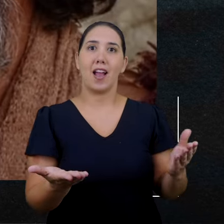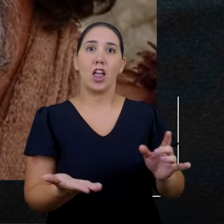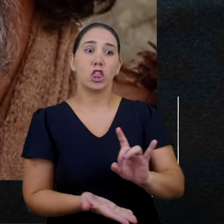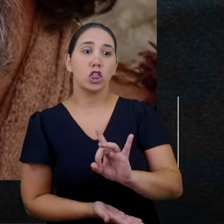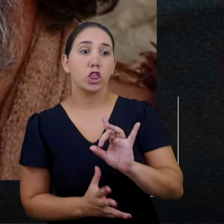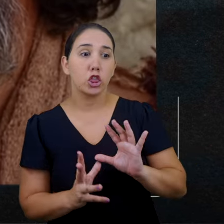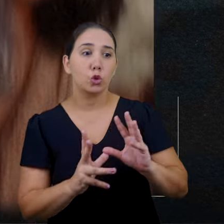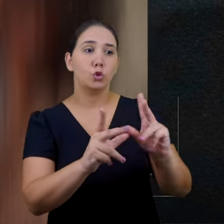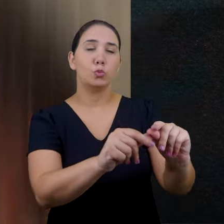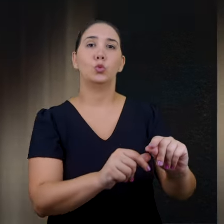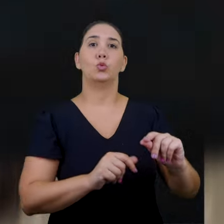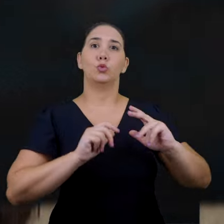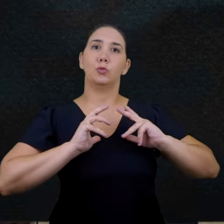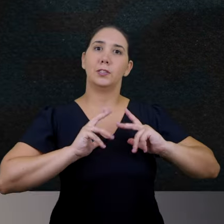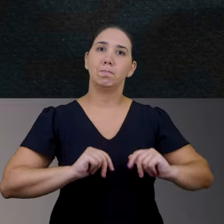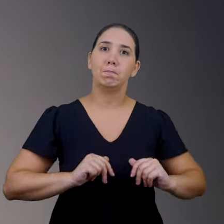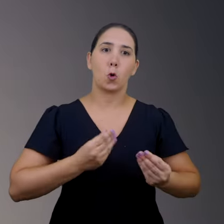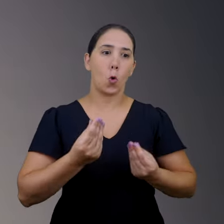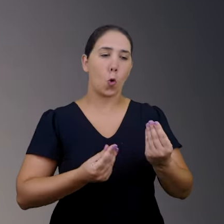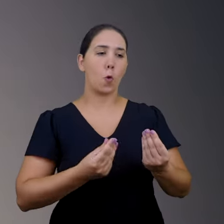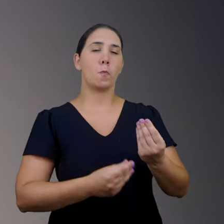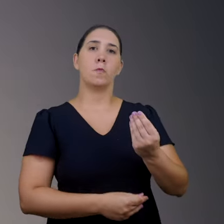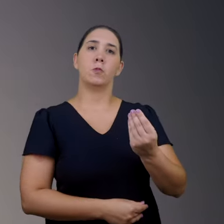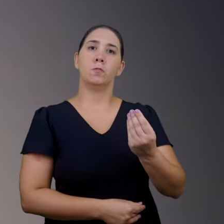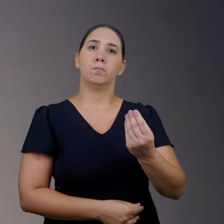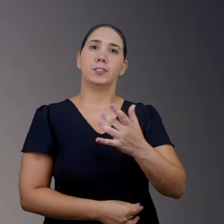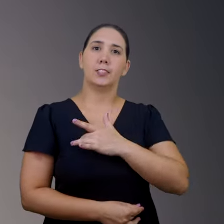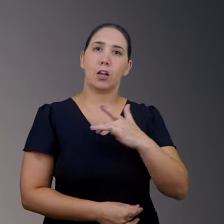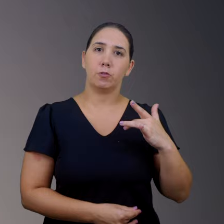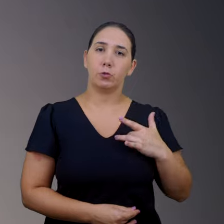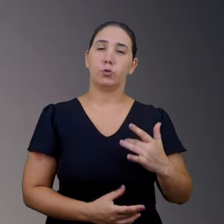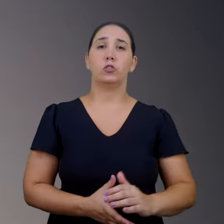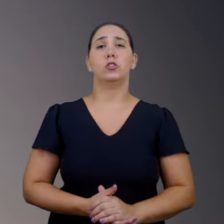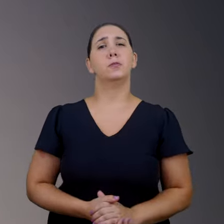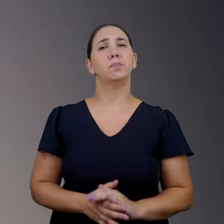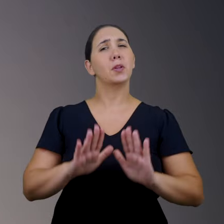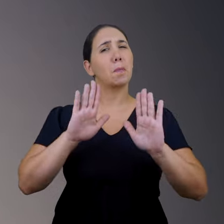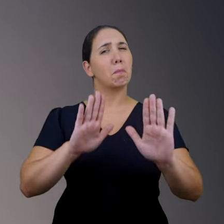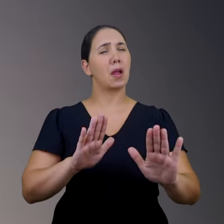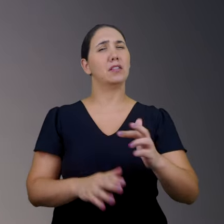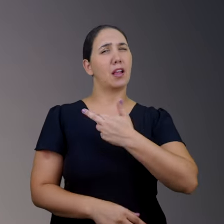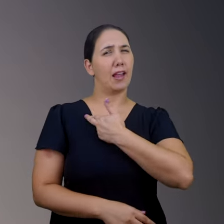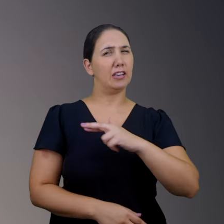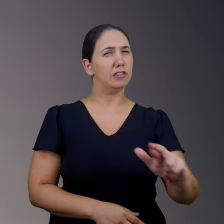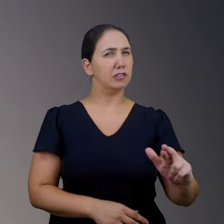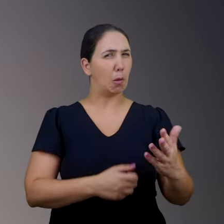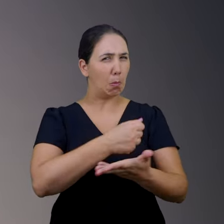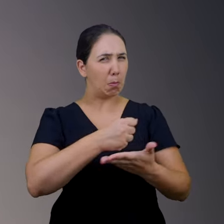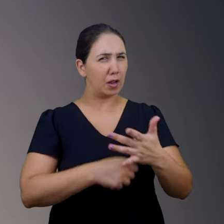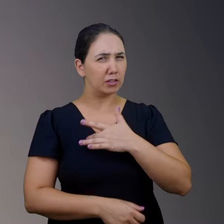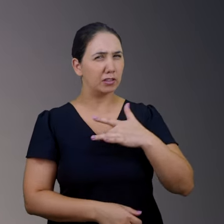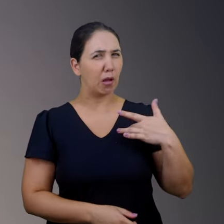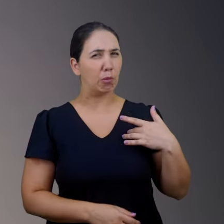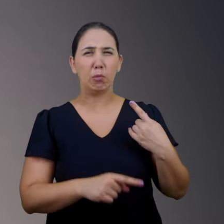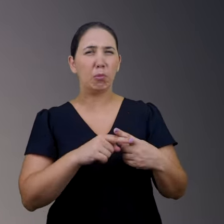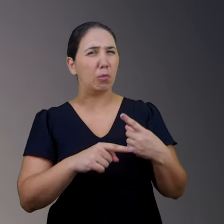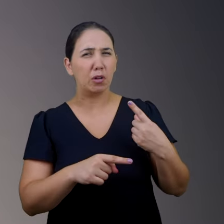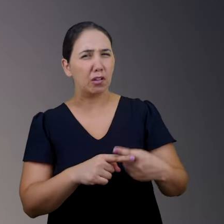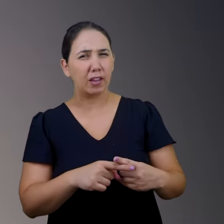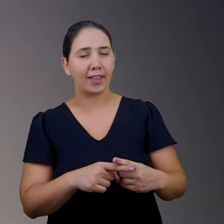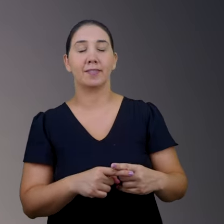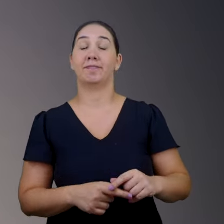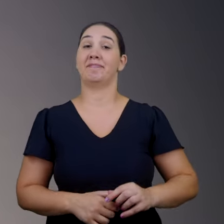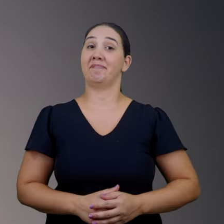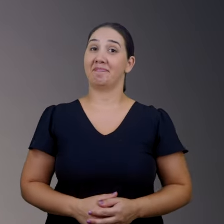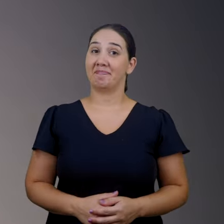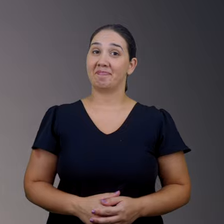toda a Bíblia. Mas o que isso tem a ver com a espiritualidade, a ponto de se tornar um princípio de conduta para uma denominação religiosa?